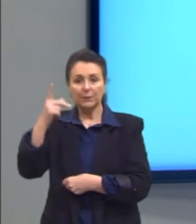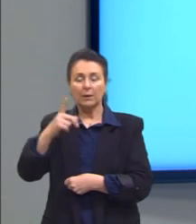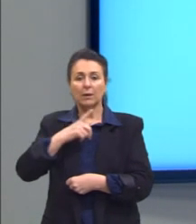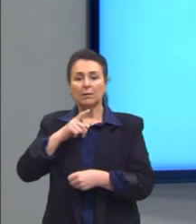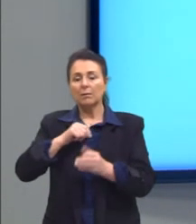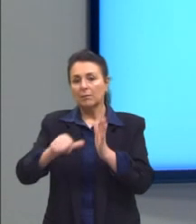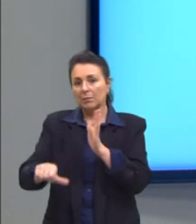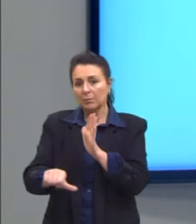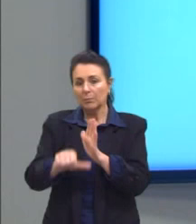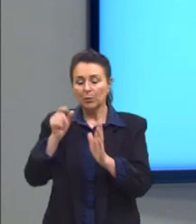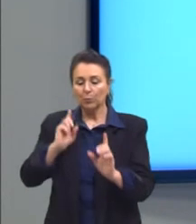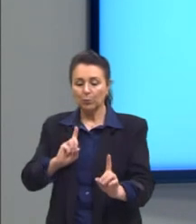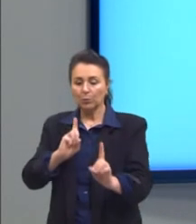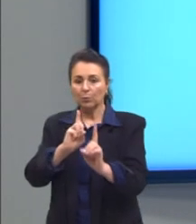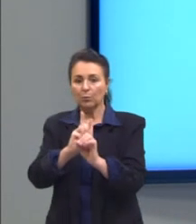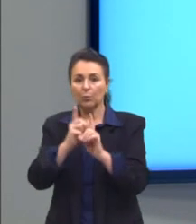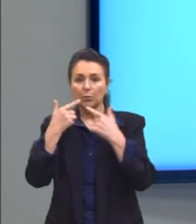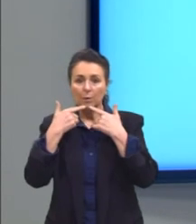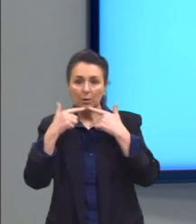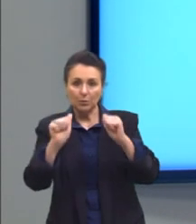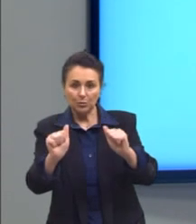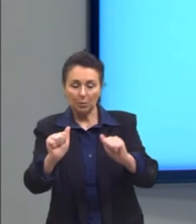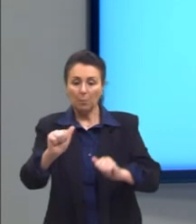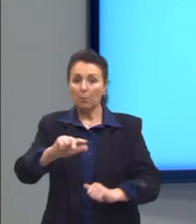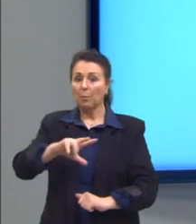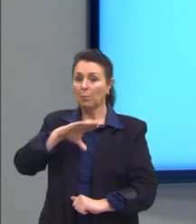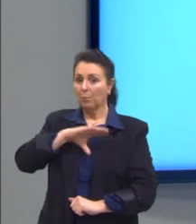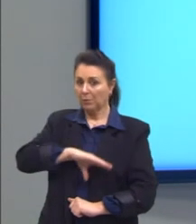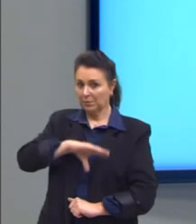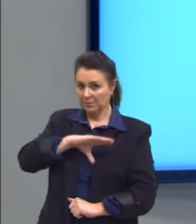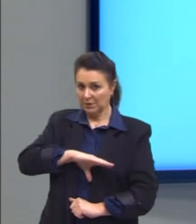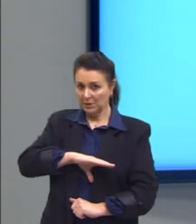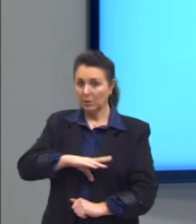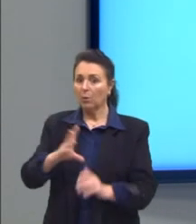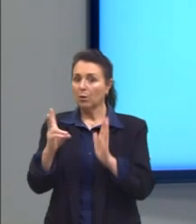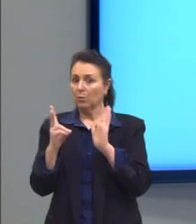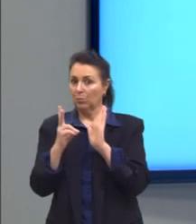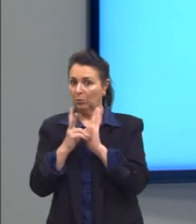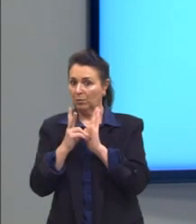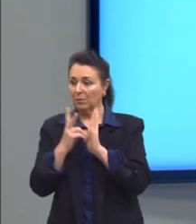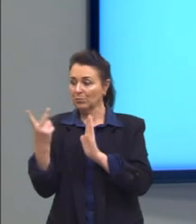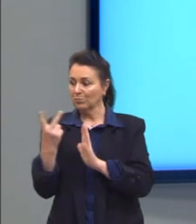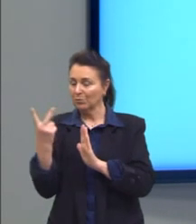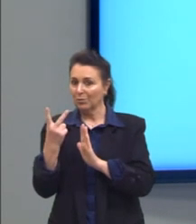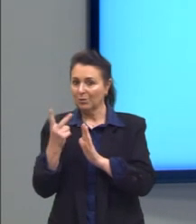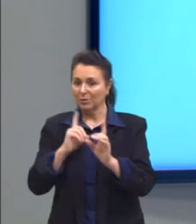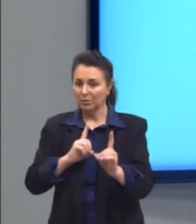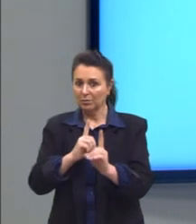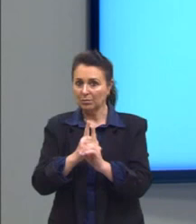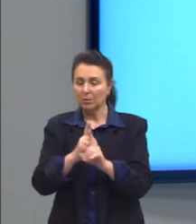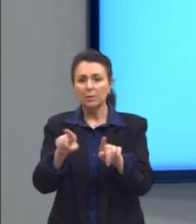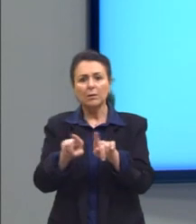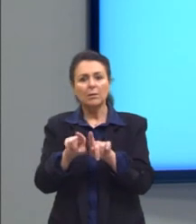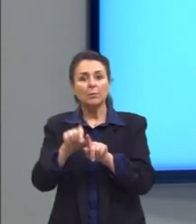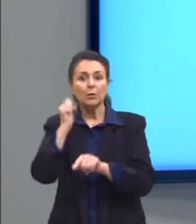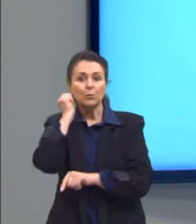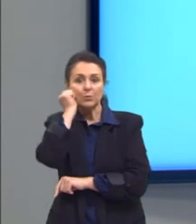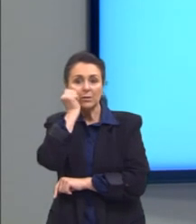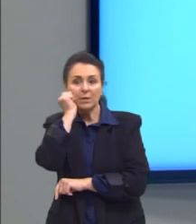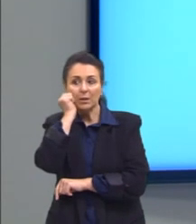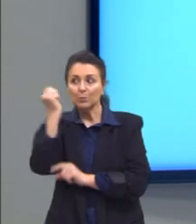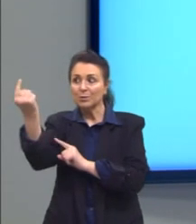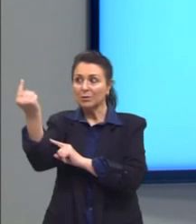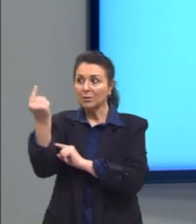primeiramente o encontro linguístico de portugueses com os índios. E, além dos negros da África,